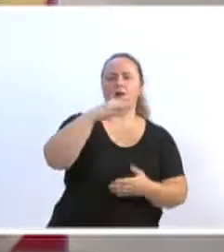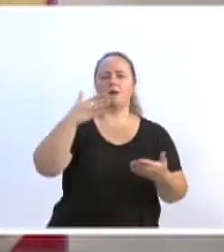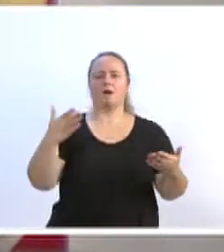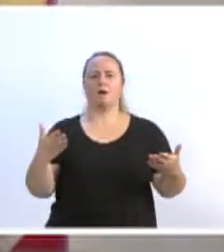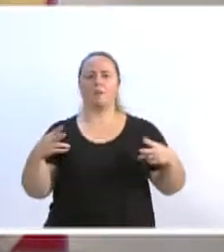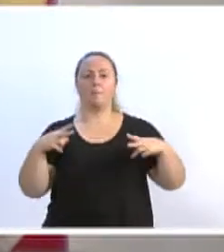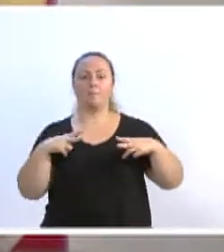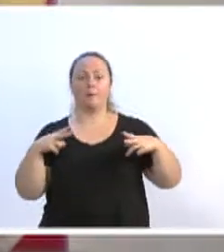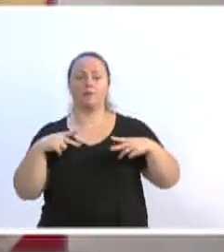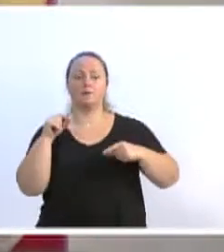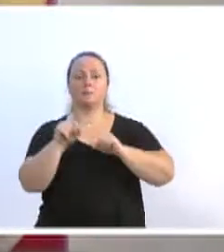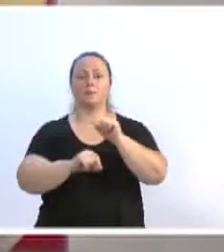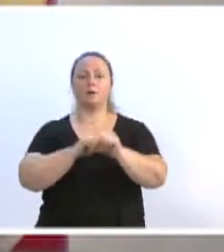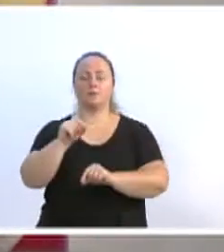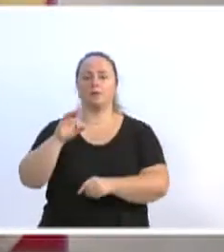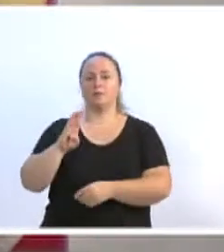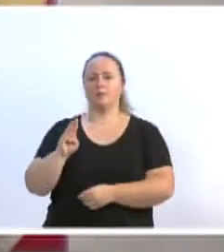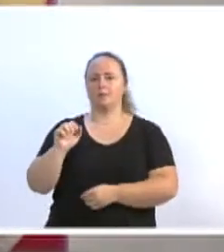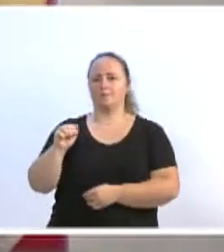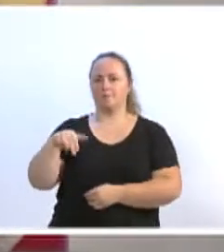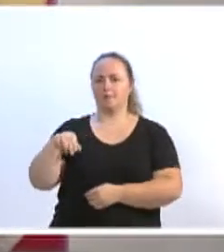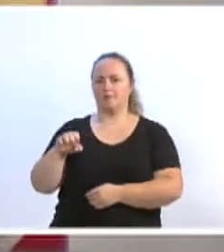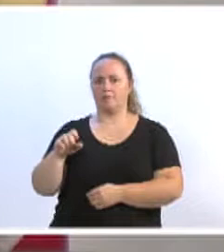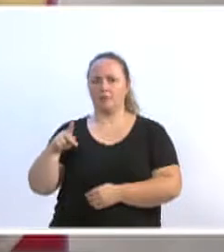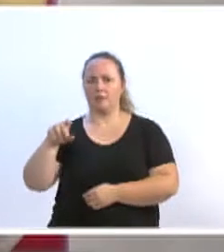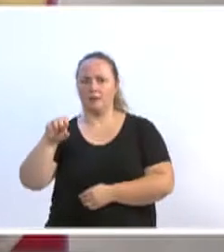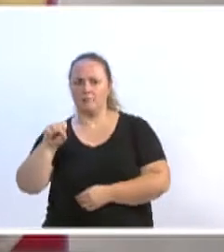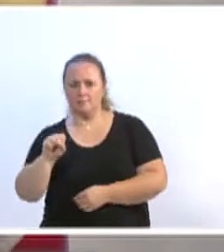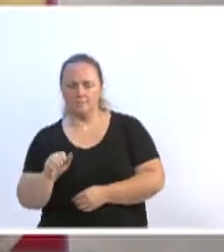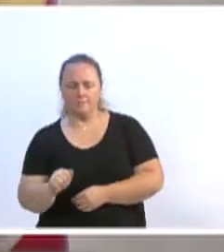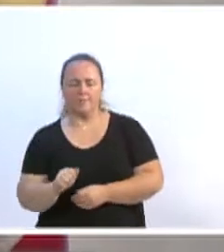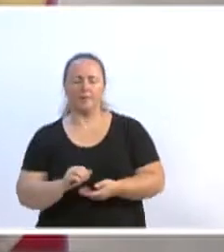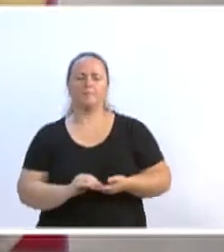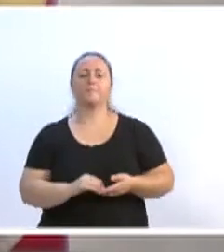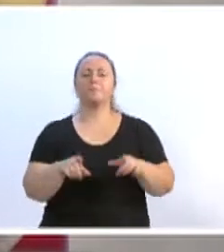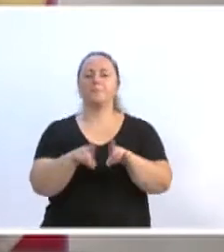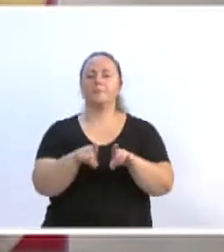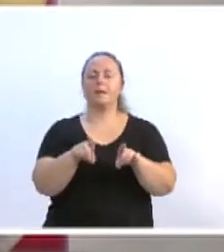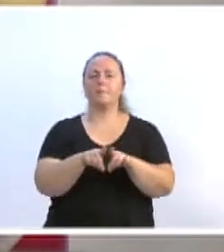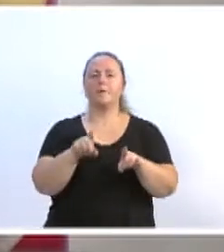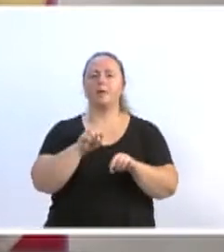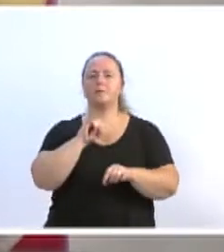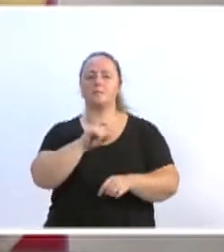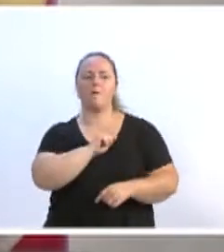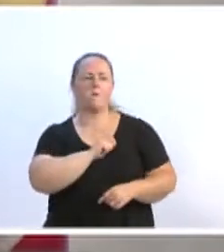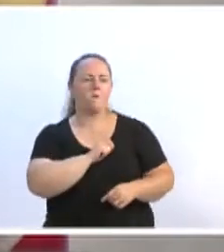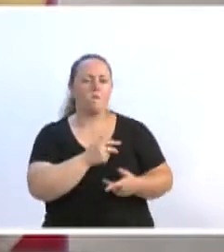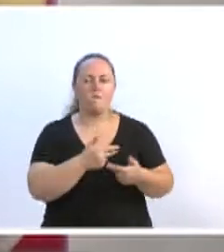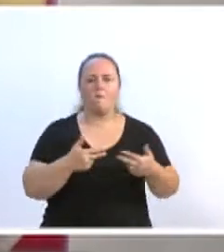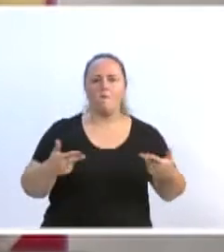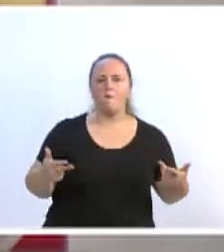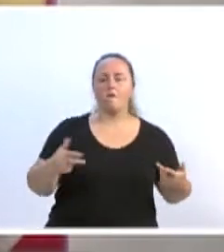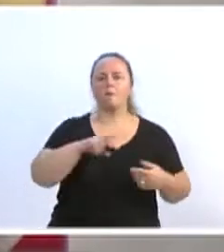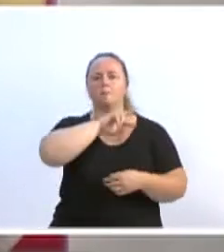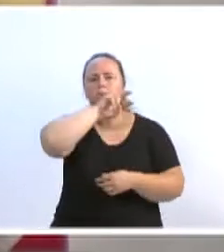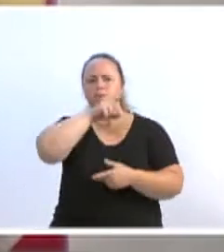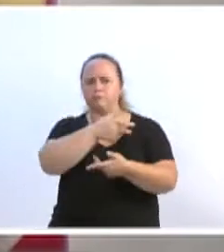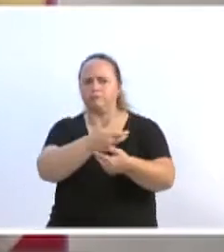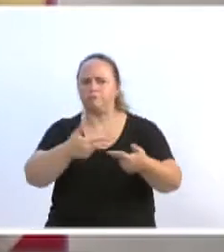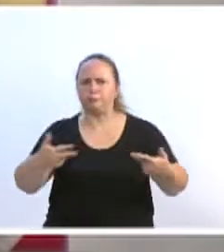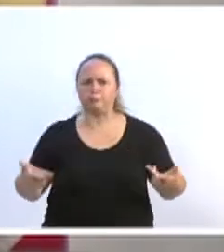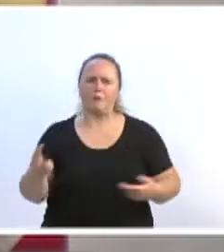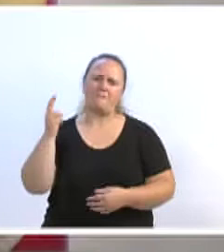privatização do Banespa, a Operação Máfias Italiana e Espanhola, a Operação Anaconda, a Operação Vampiro, e a